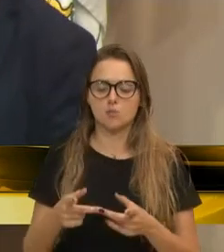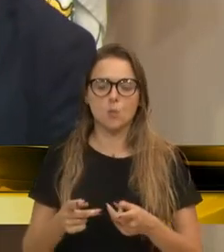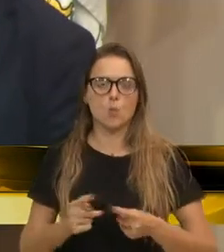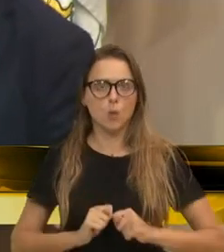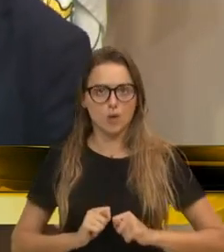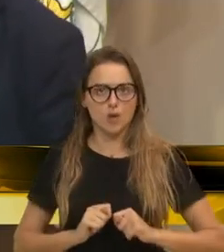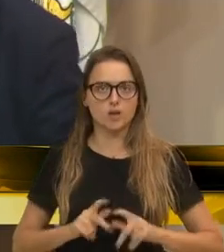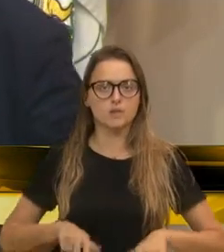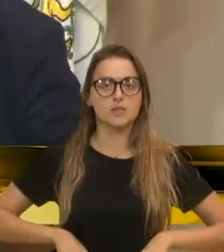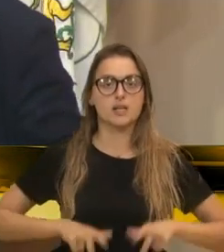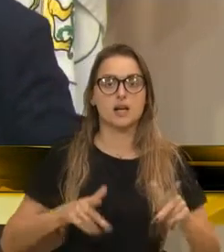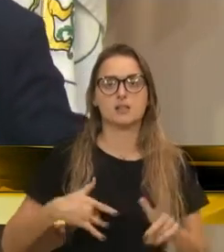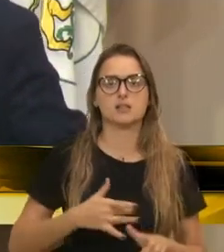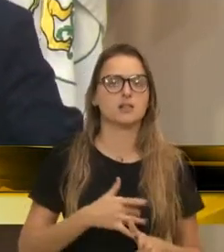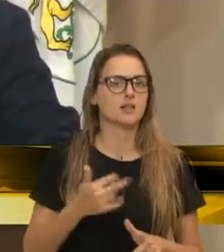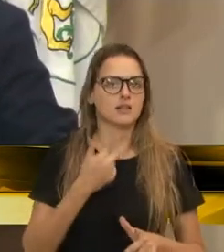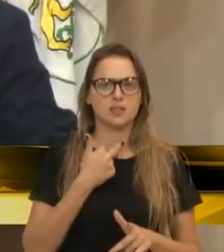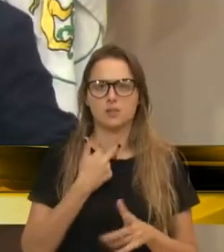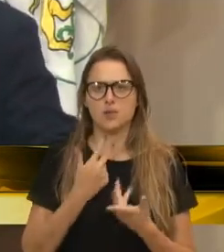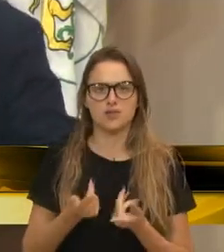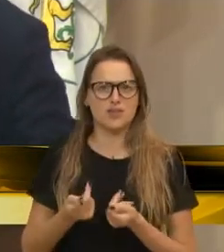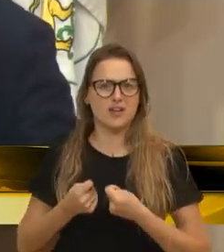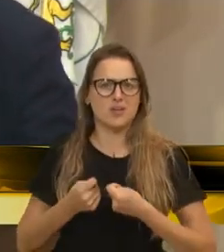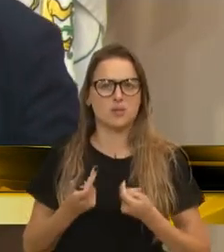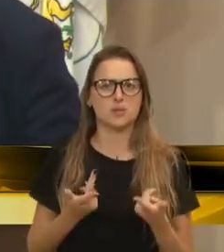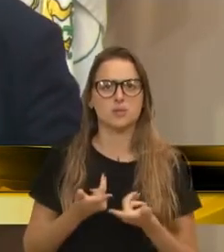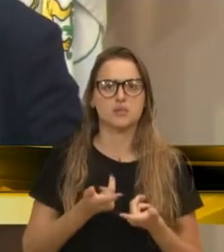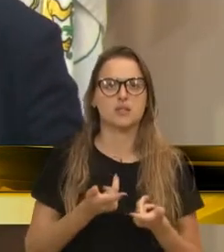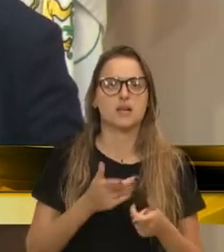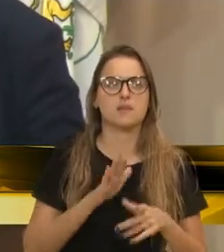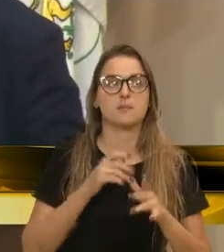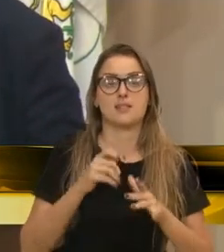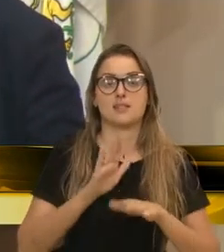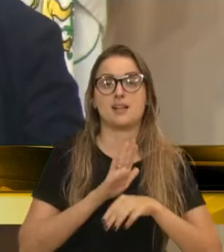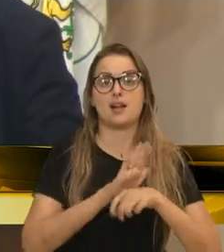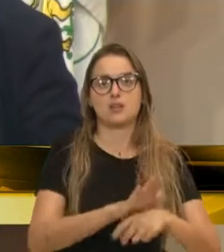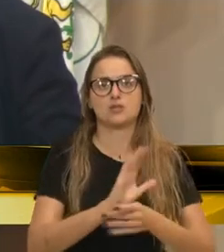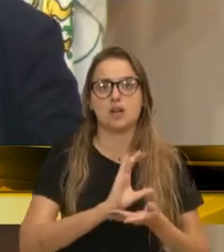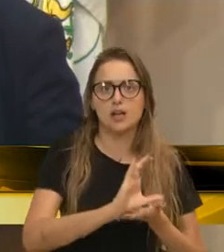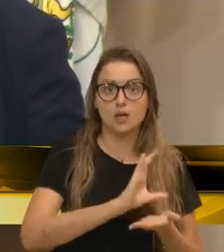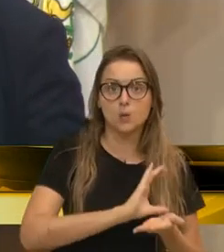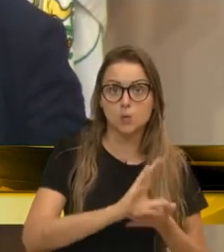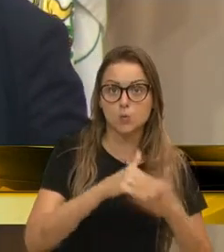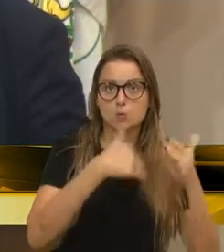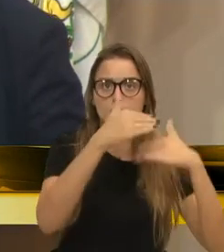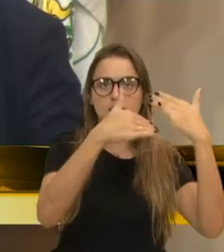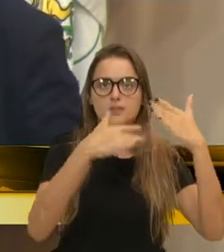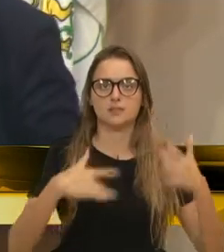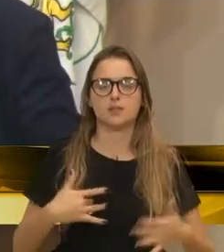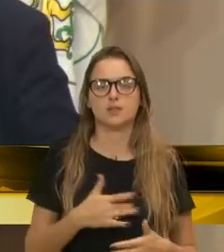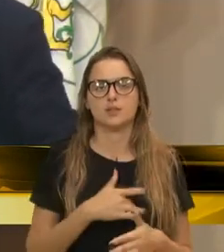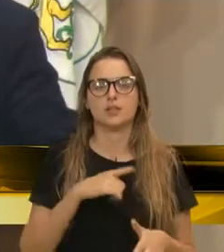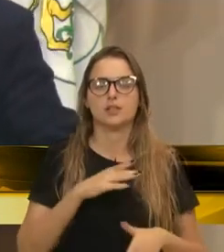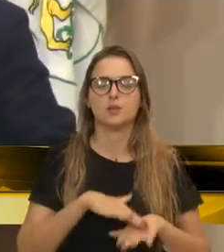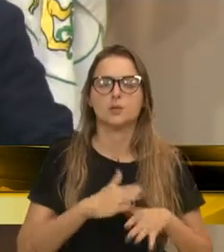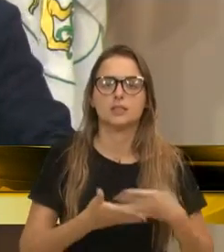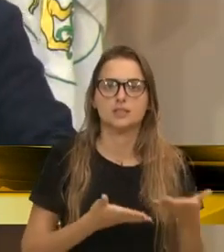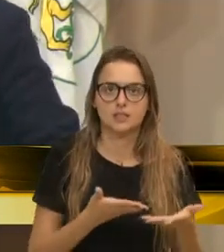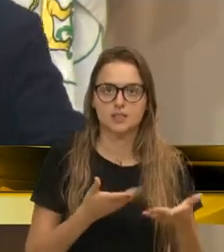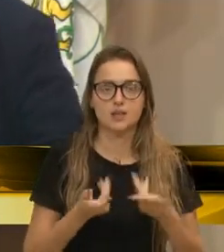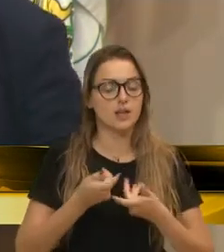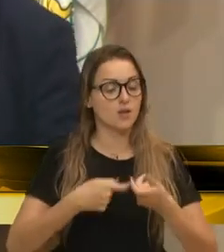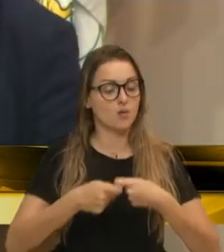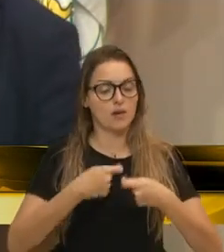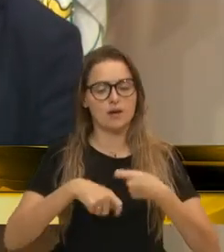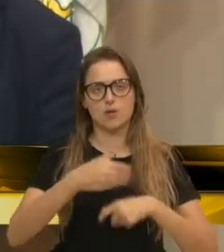custos em saúde. Em saúde não se reduz custos. Em saúde se investe, se faz investimentos. Então, o está se fazendo é o contrário. É uma administração